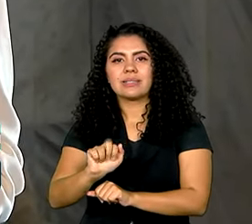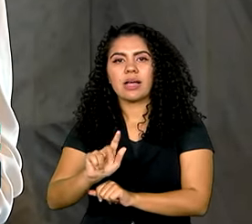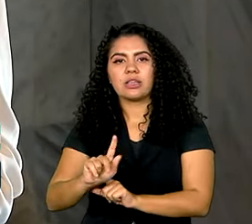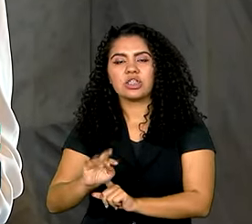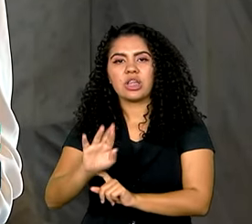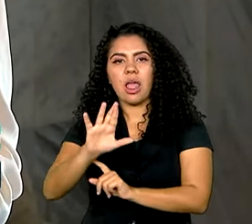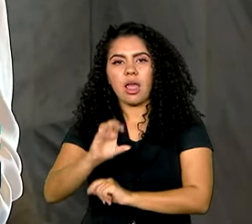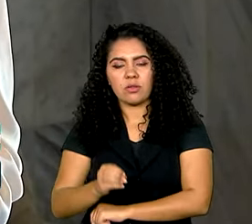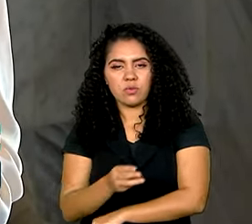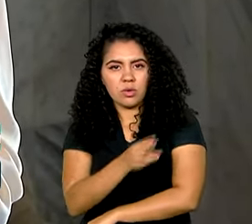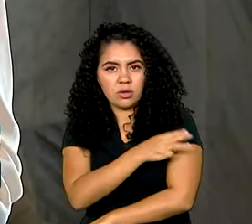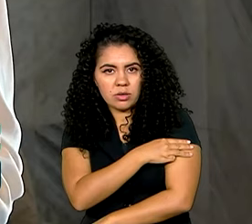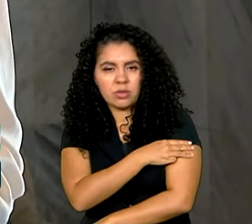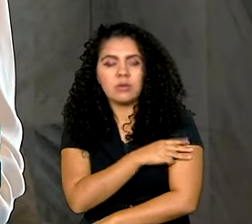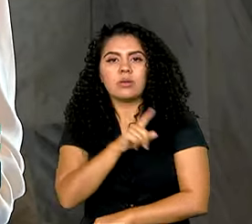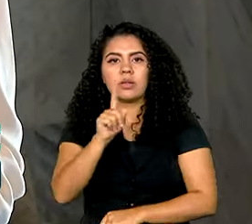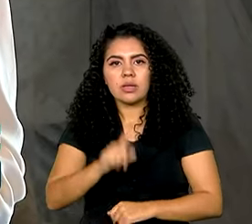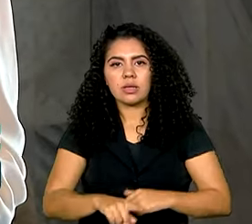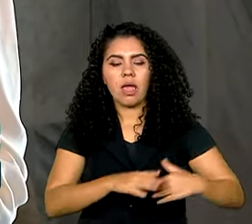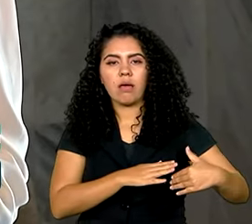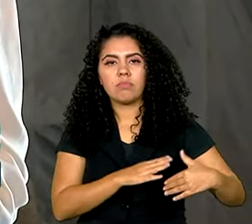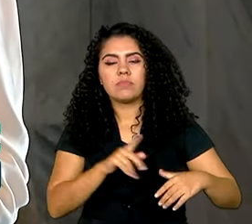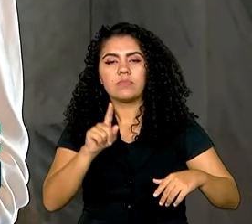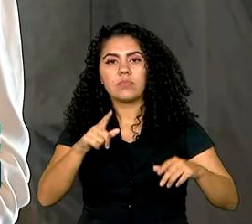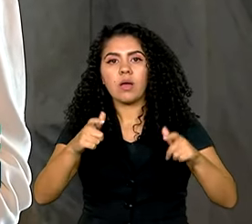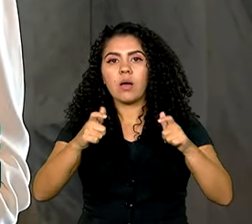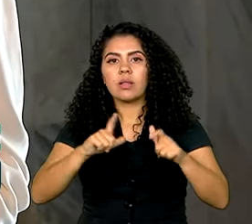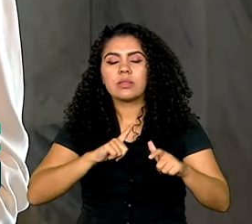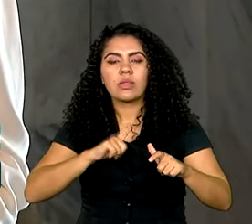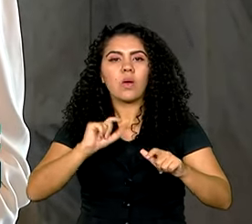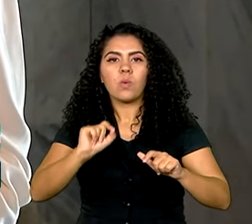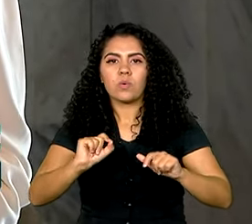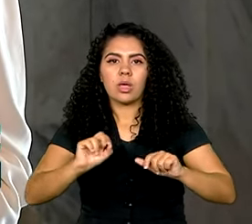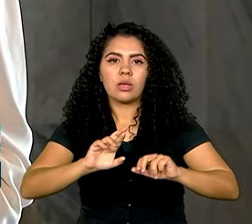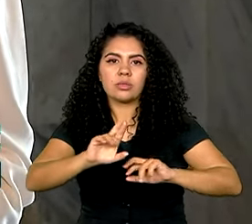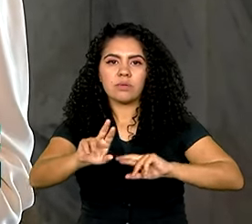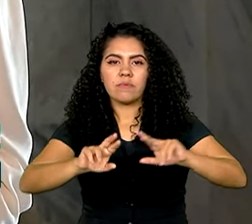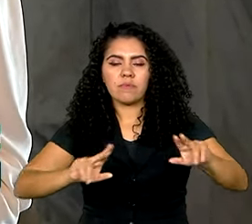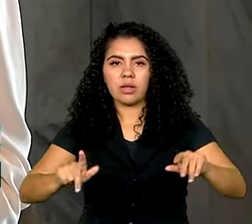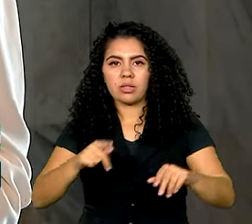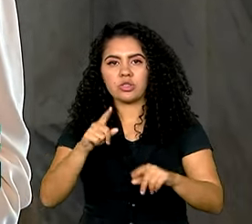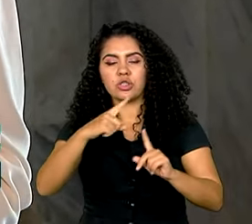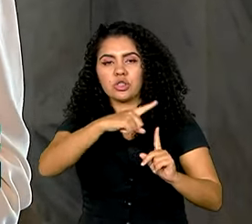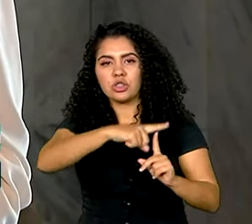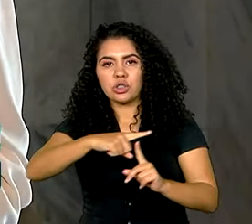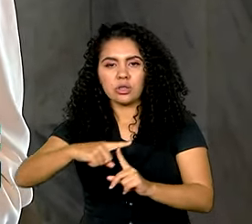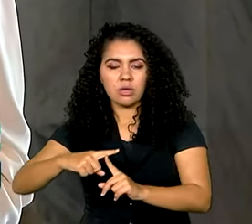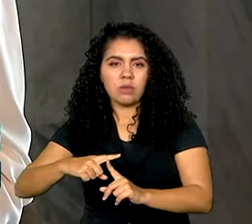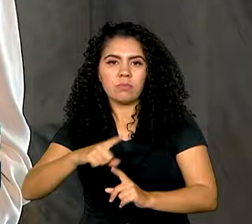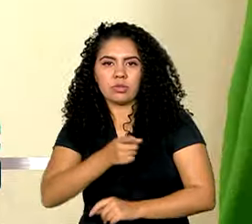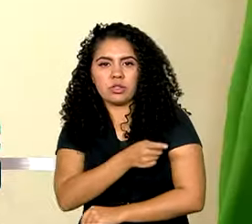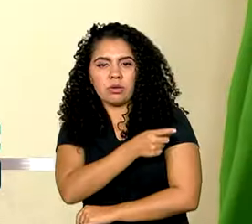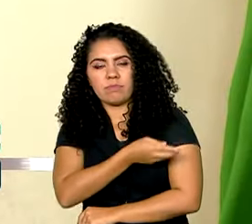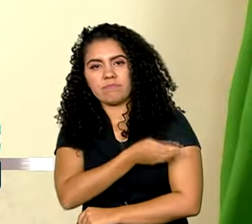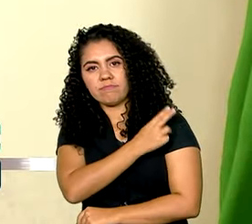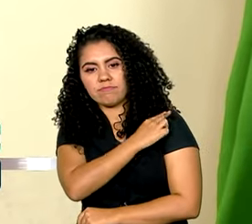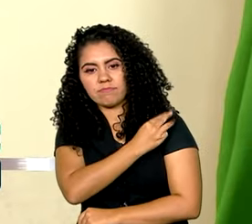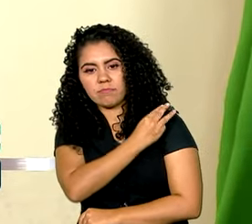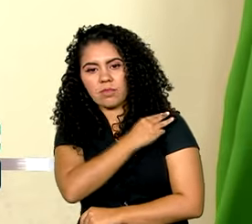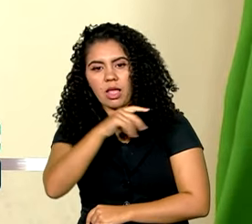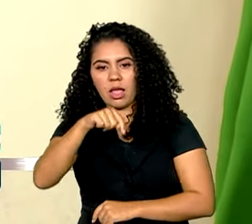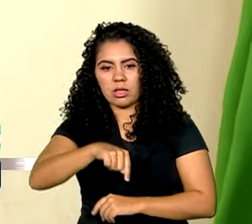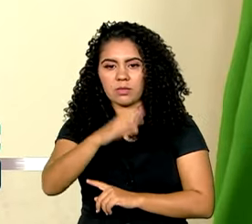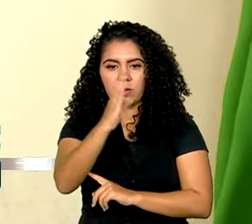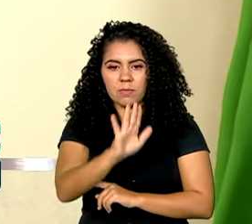estabelecimentos de ensino militar localizados em diferentes guarnições do Exército no país. A gente vai ter